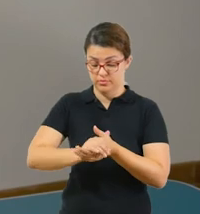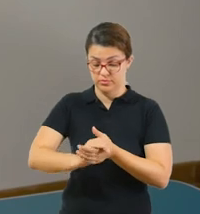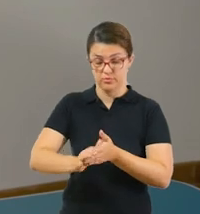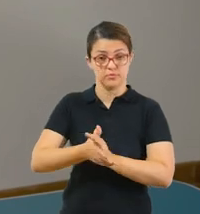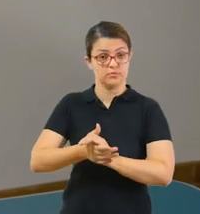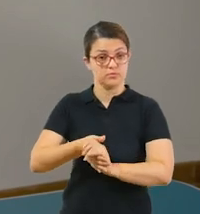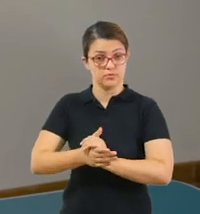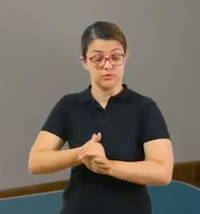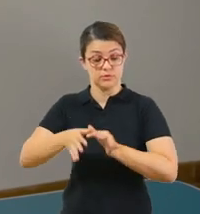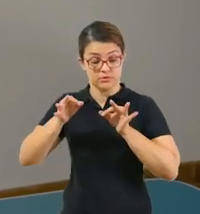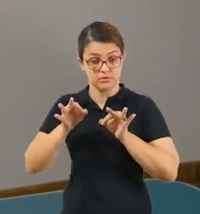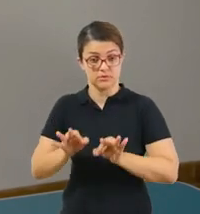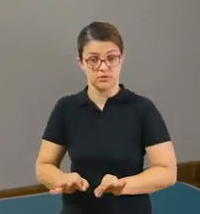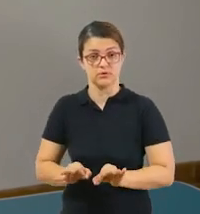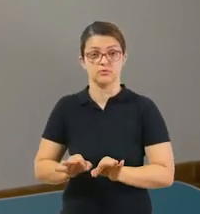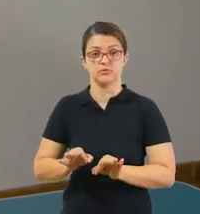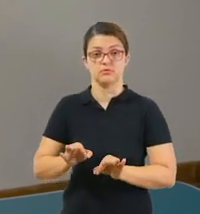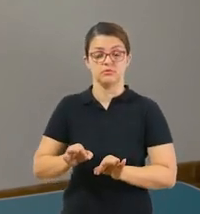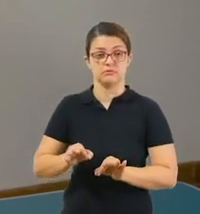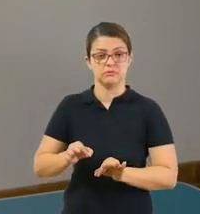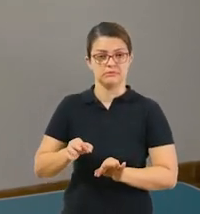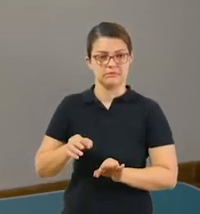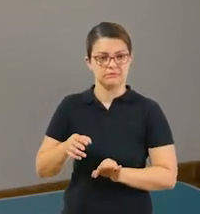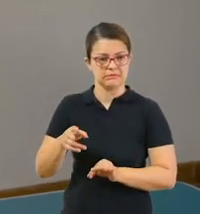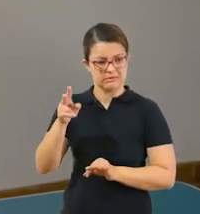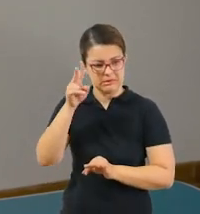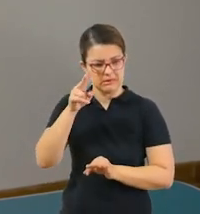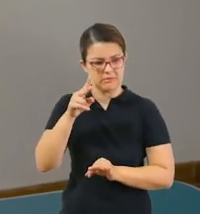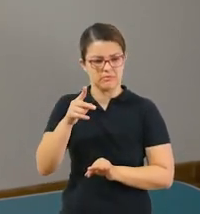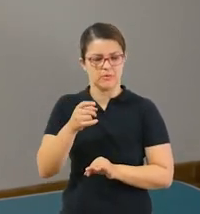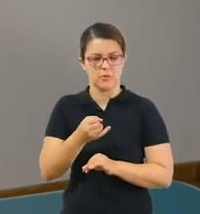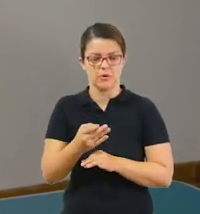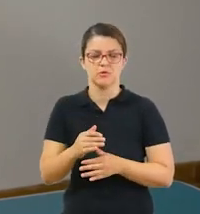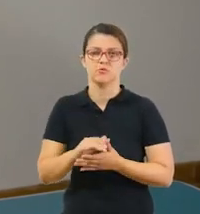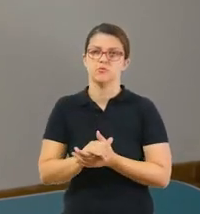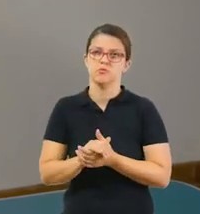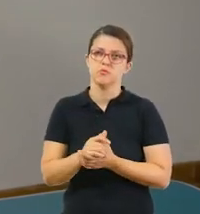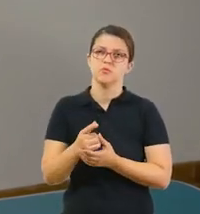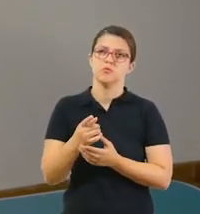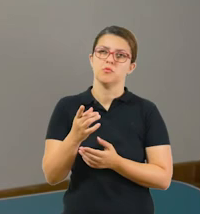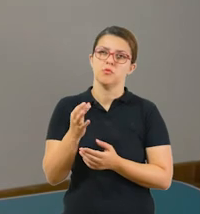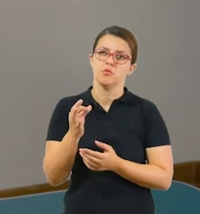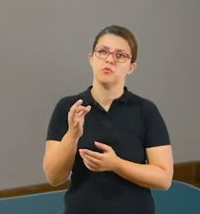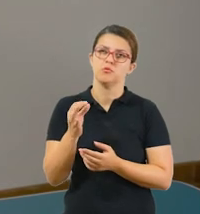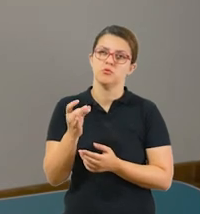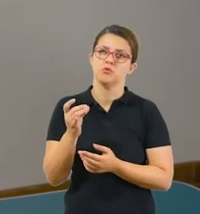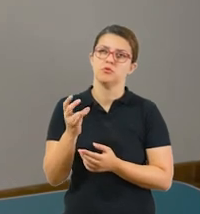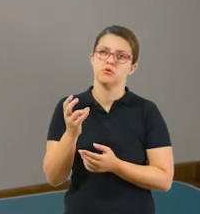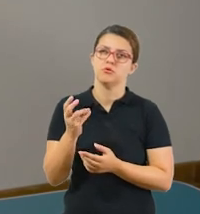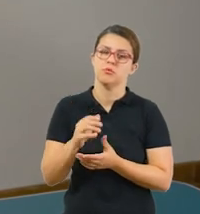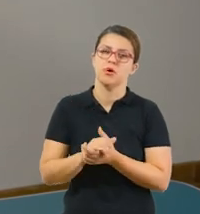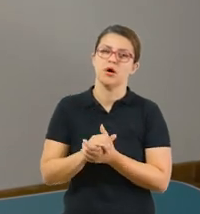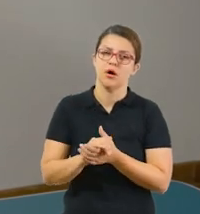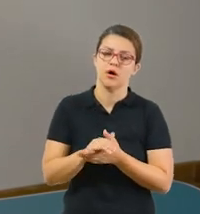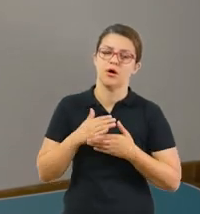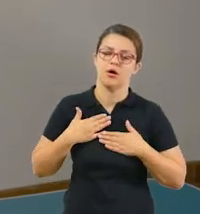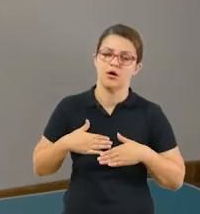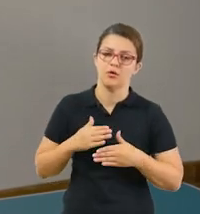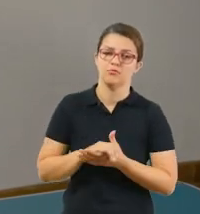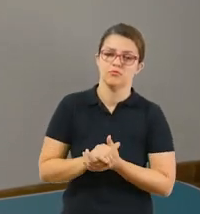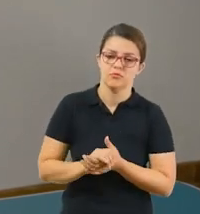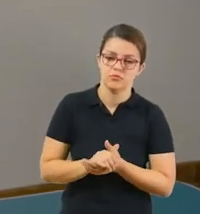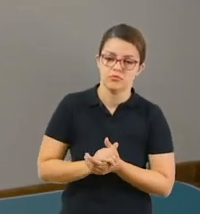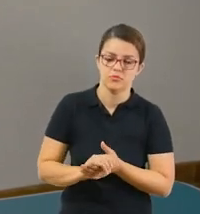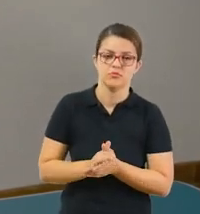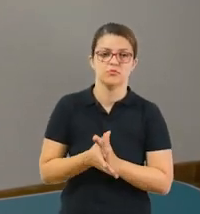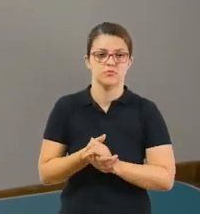as mãos, certo? Sempre contando aqueles 25 minutinhos, tá? Com calma, com paciência, lavando todo o